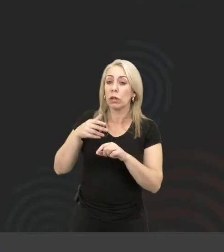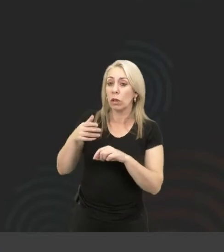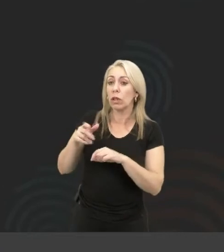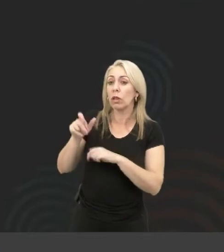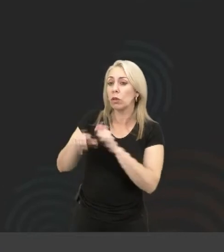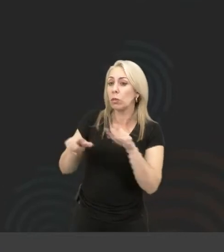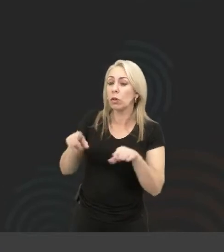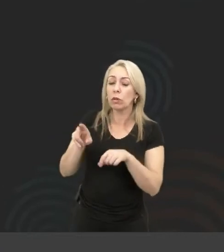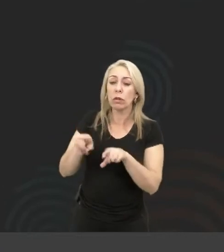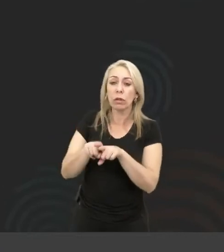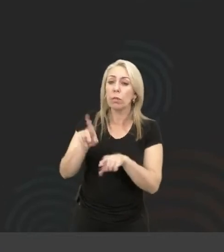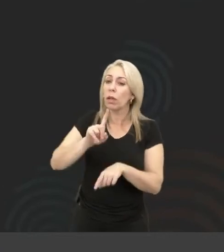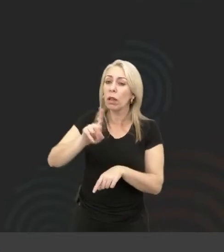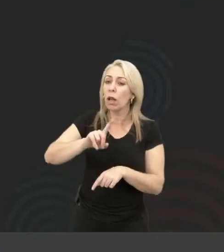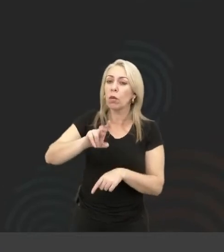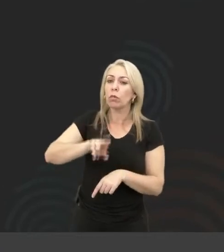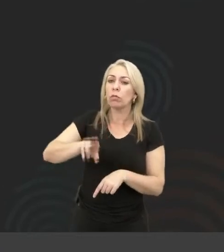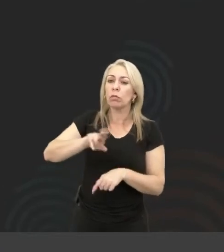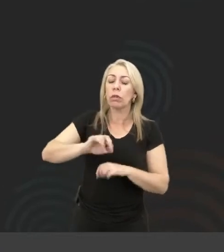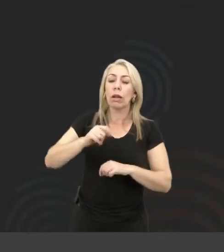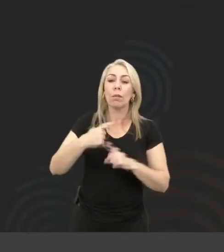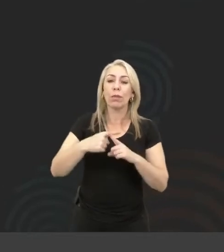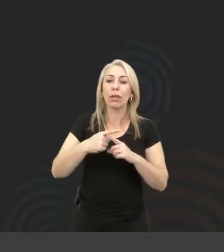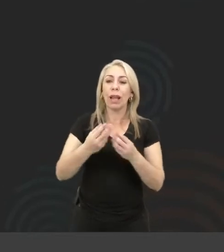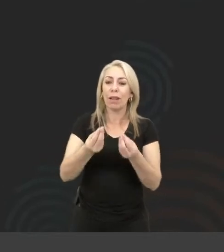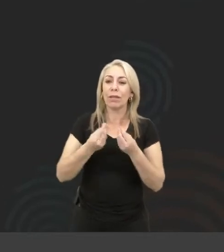Ela vai deixar exatamente claro